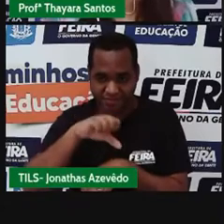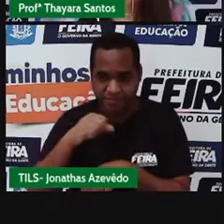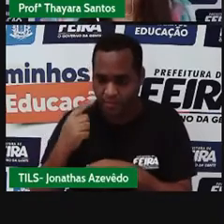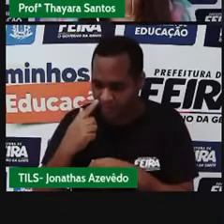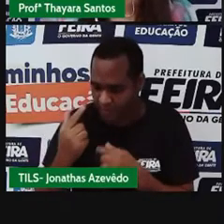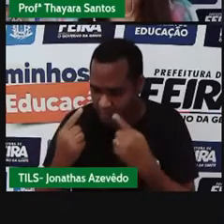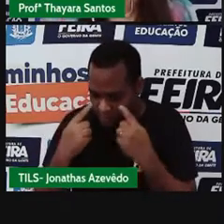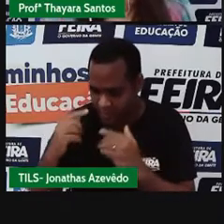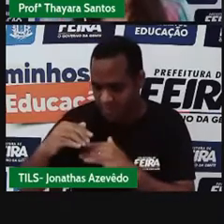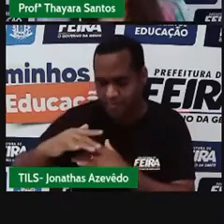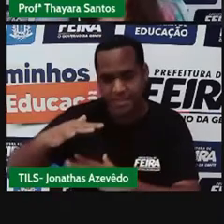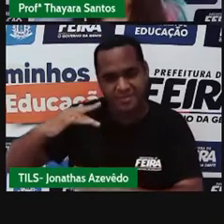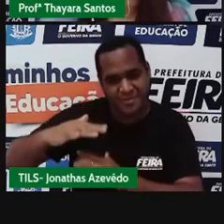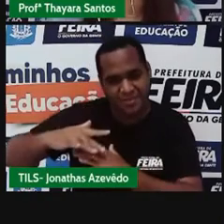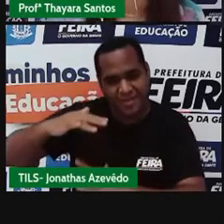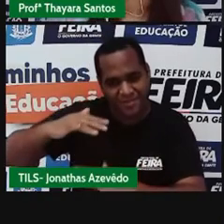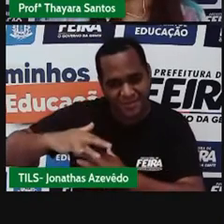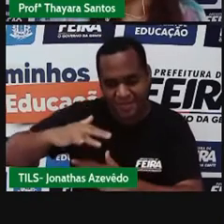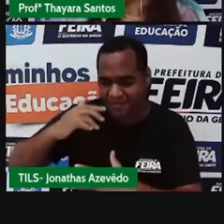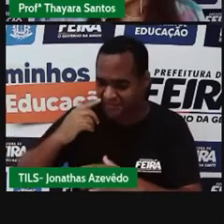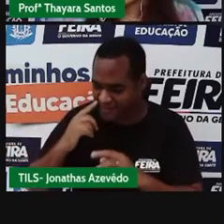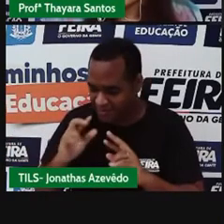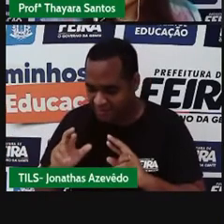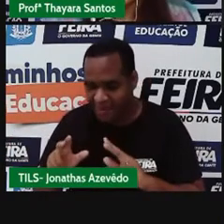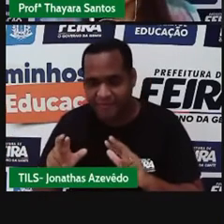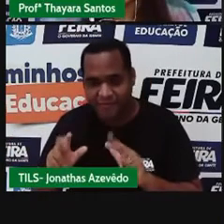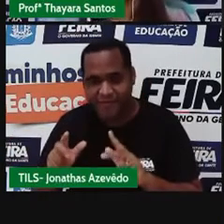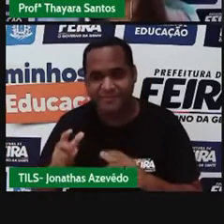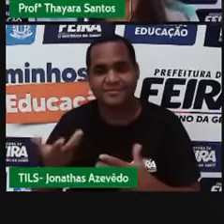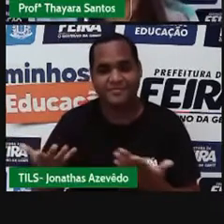e onde está a outra, como é o caso da água e o óleo.